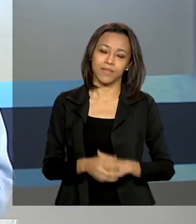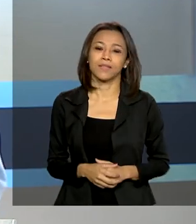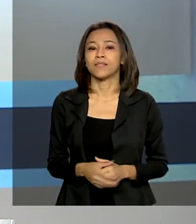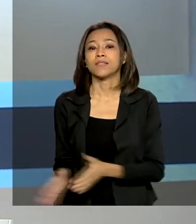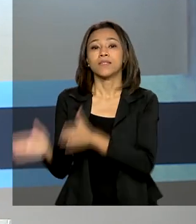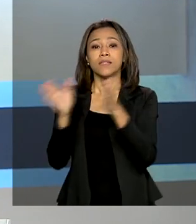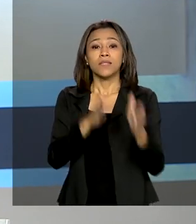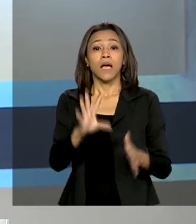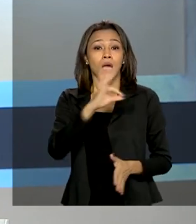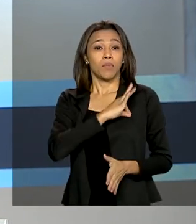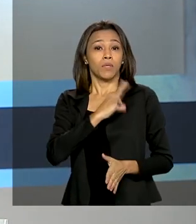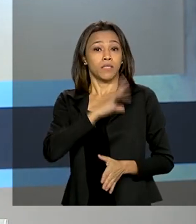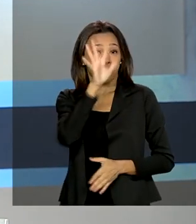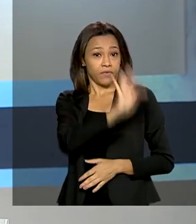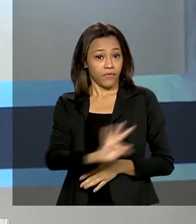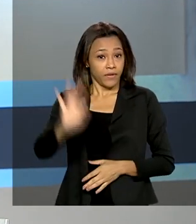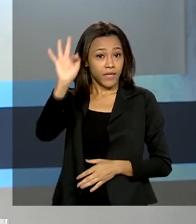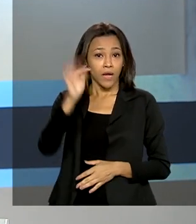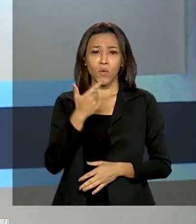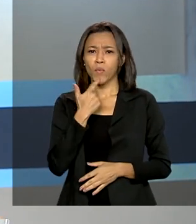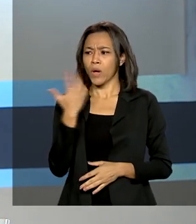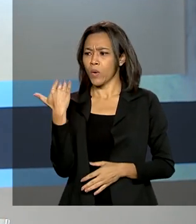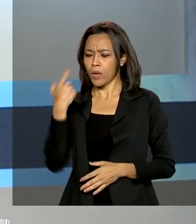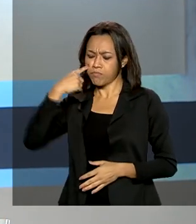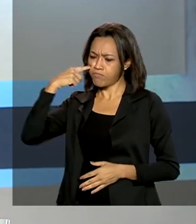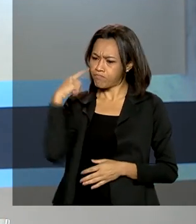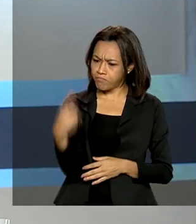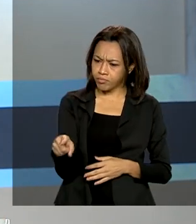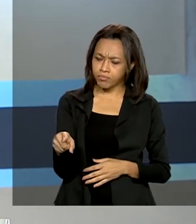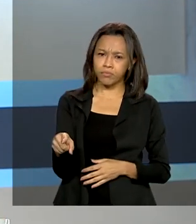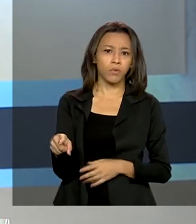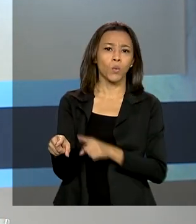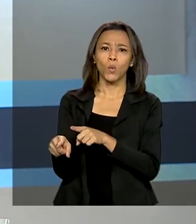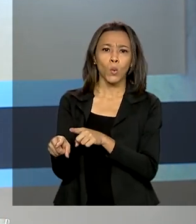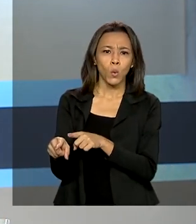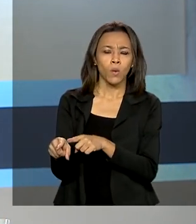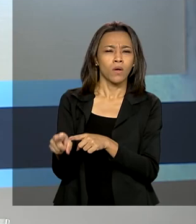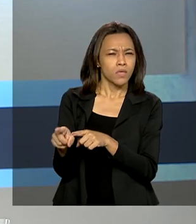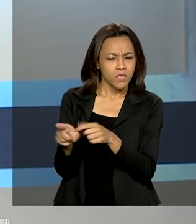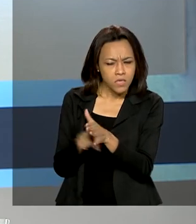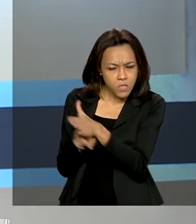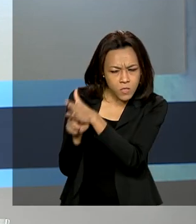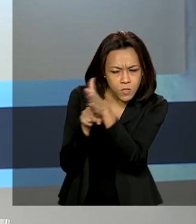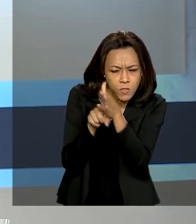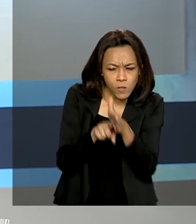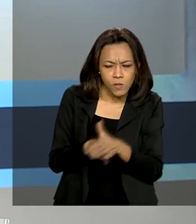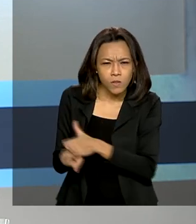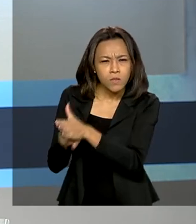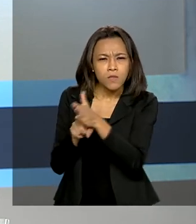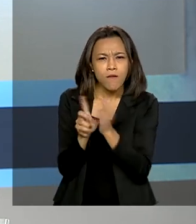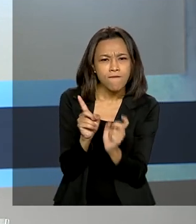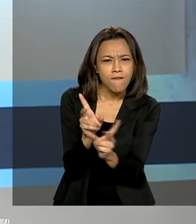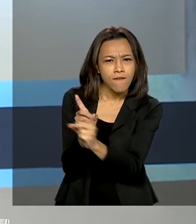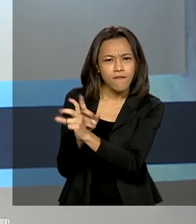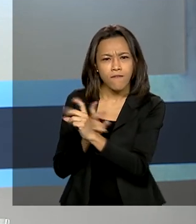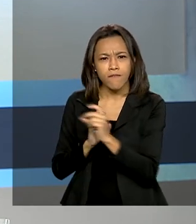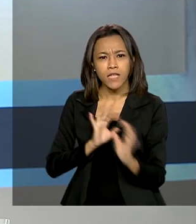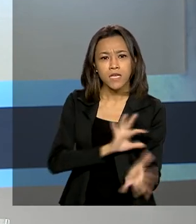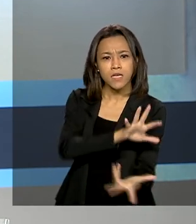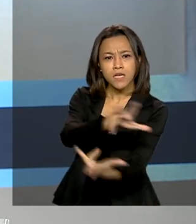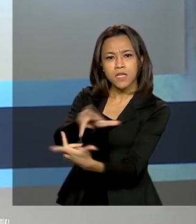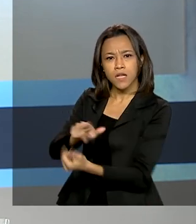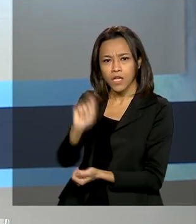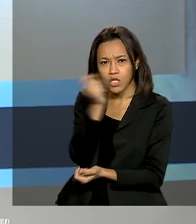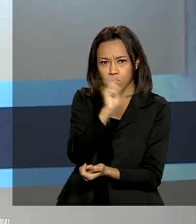E a Polícia Federal deflagrou agora pela manhã uma mega-operação que investiga esquema de tráfico internacional de drogas e